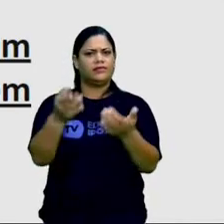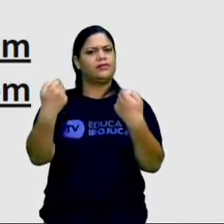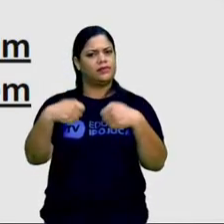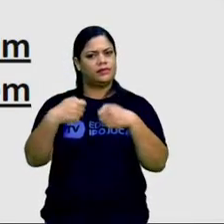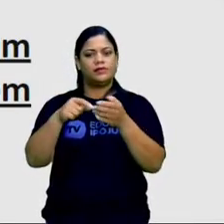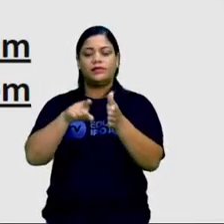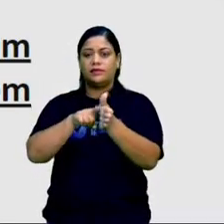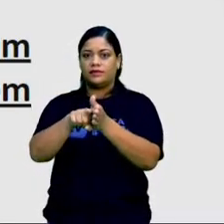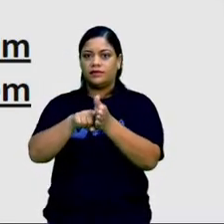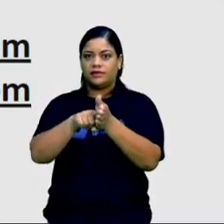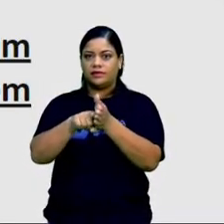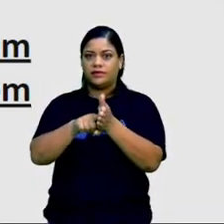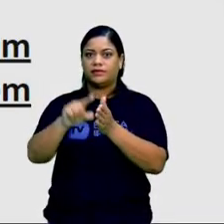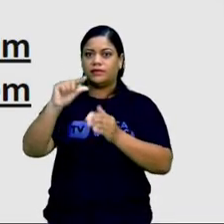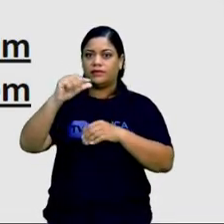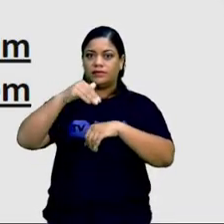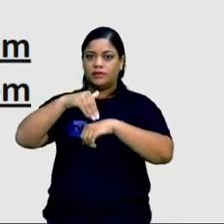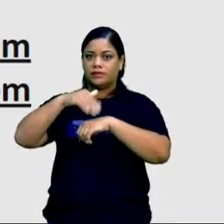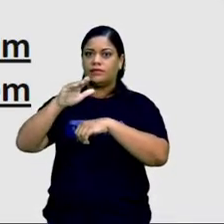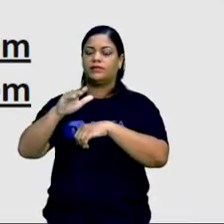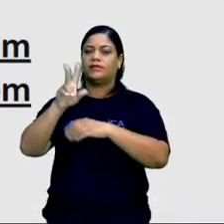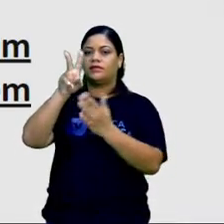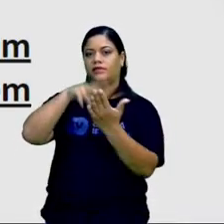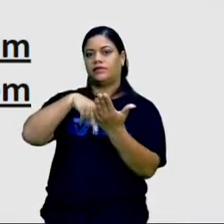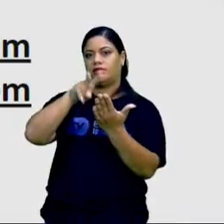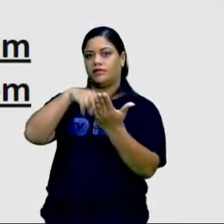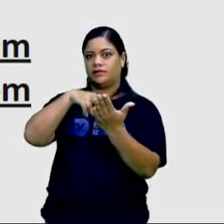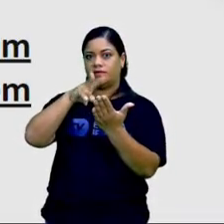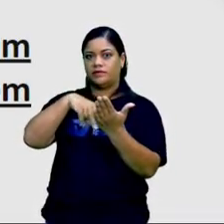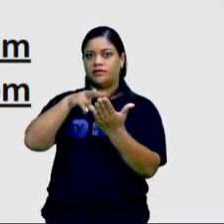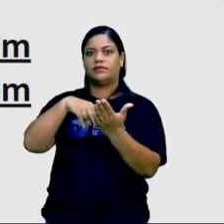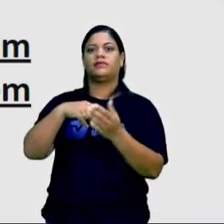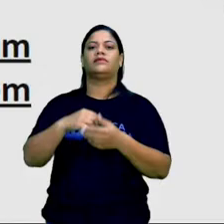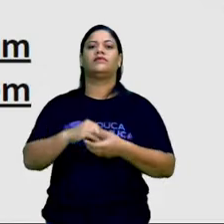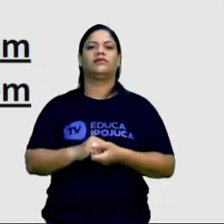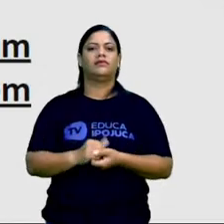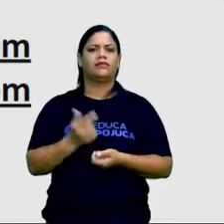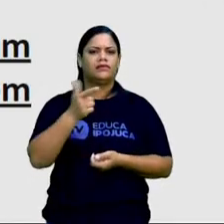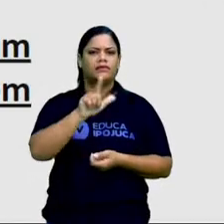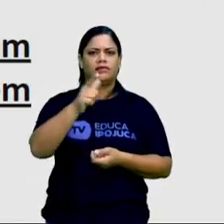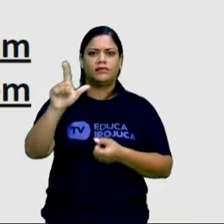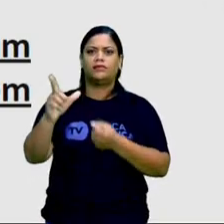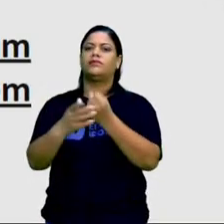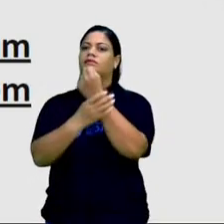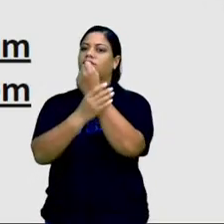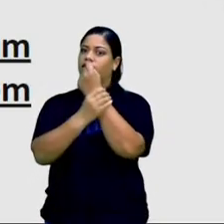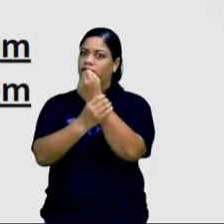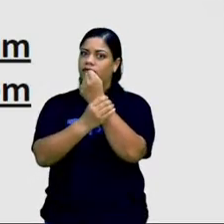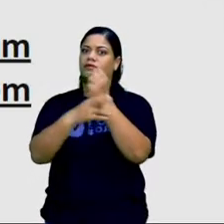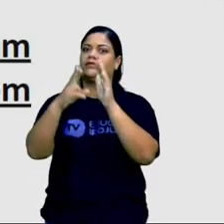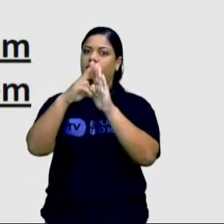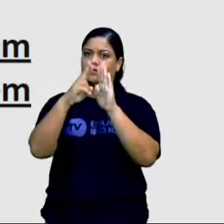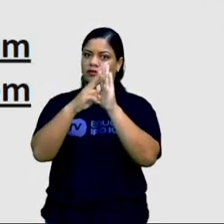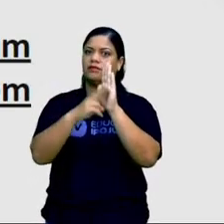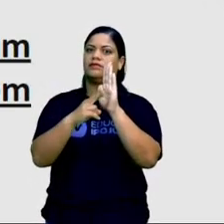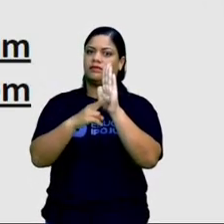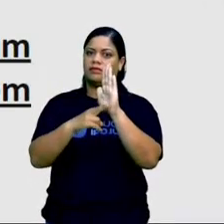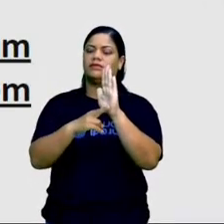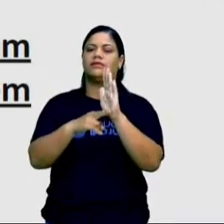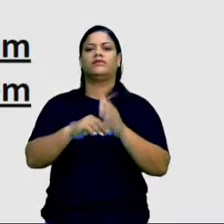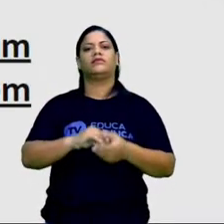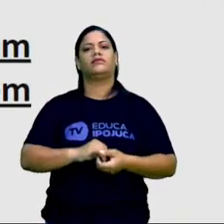um pouco mais, lendo sobre o conteúdo em outras fontes que sejam confiáveis e também